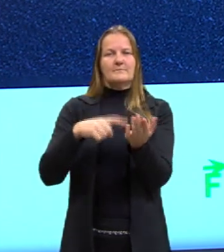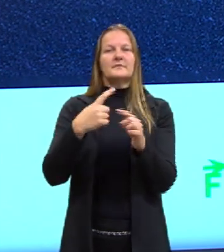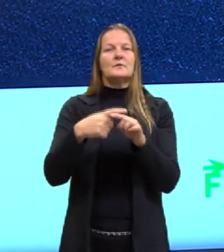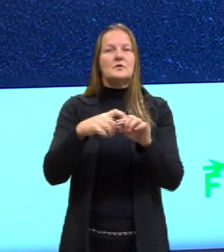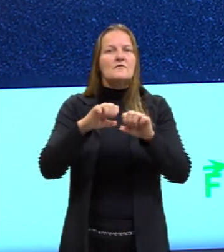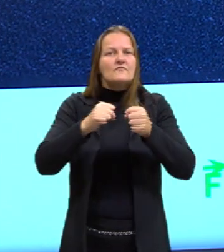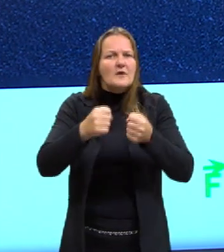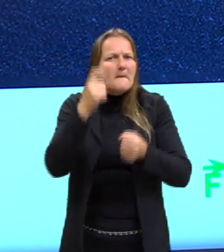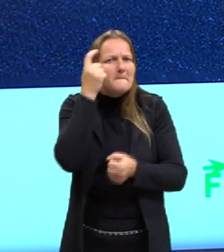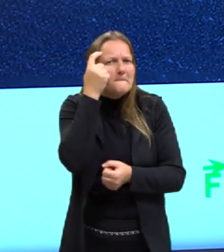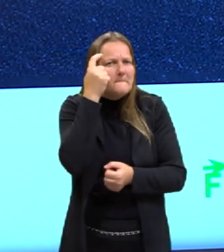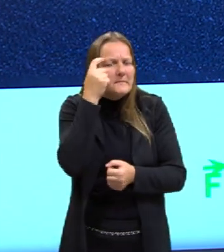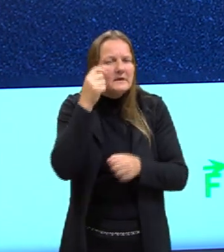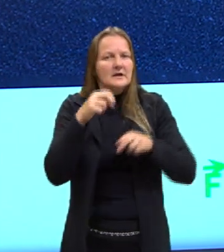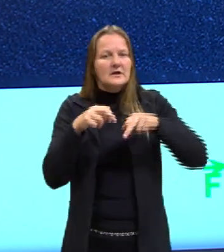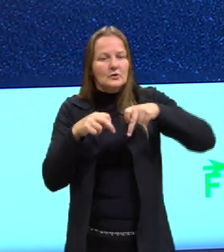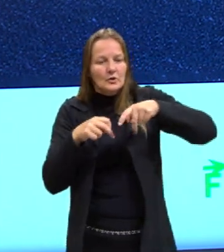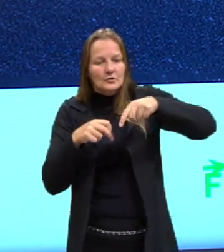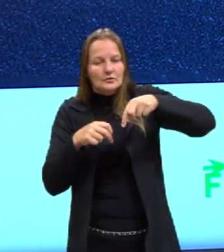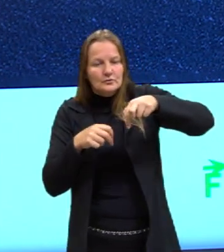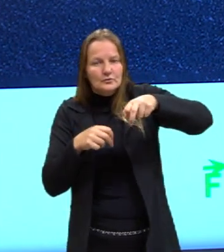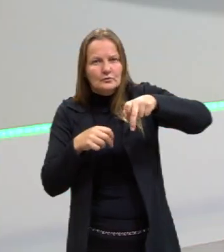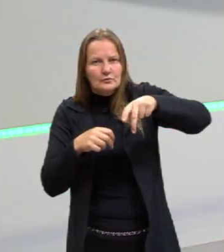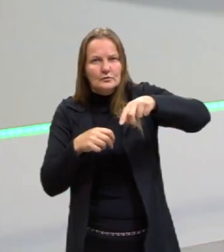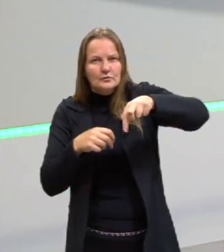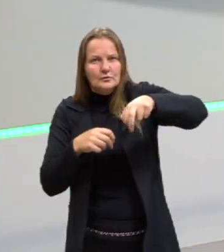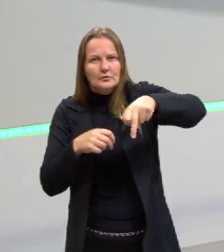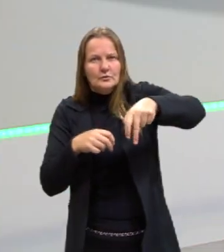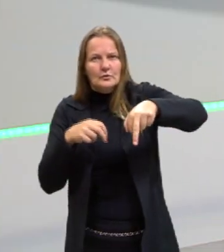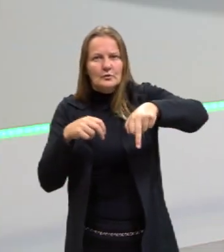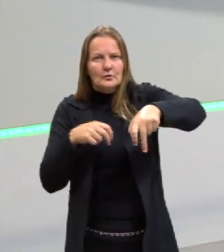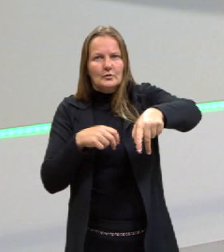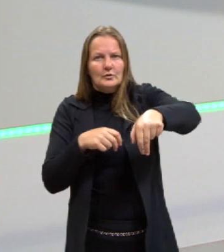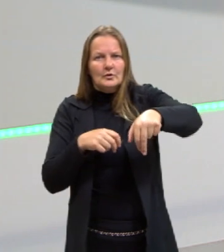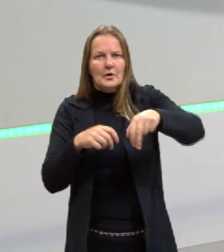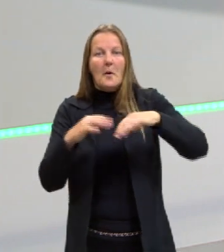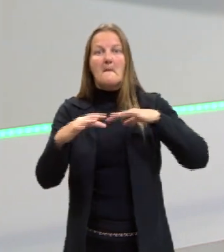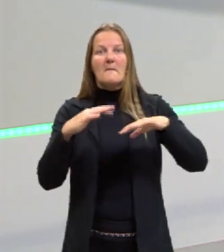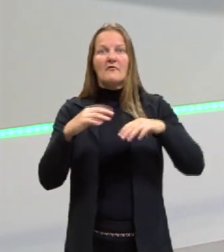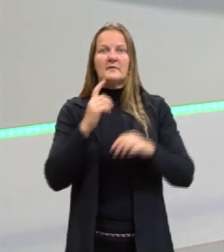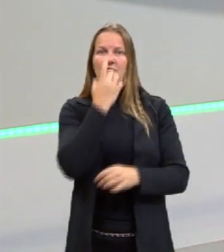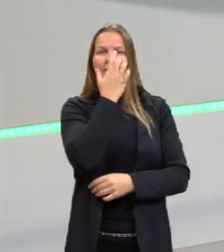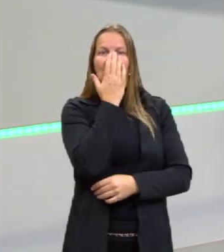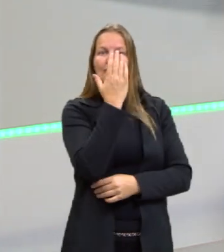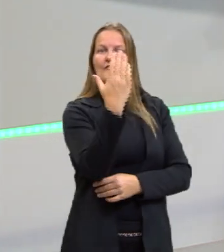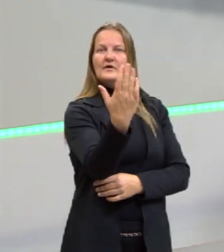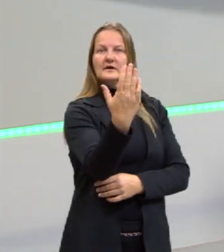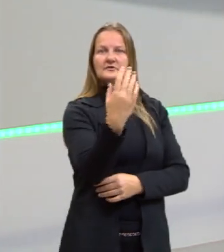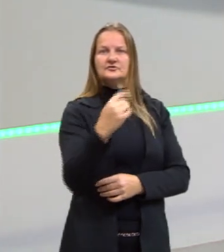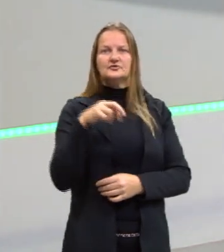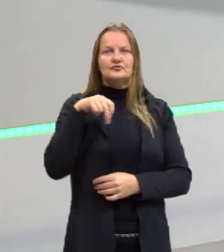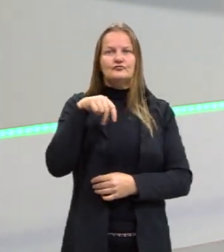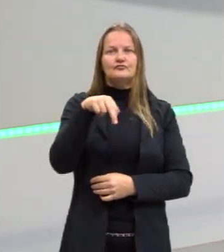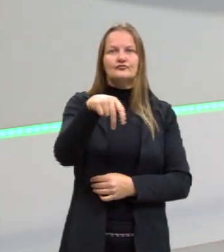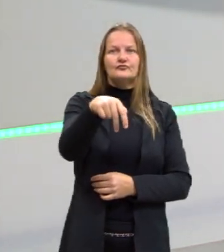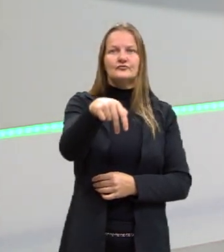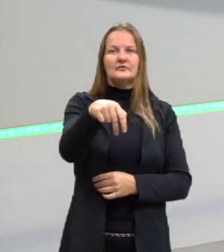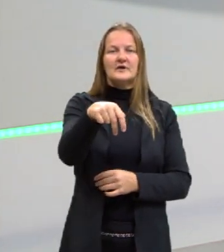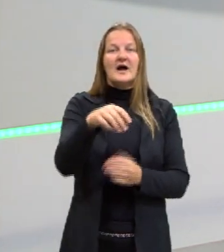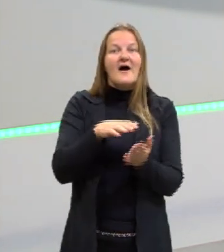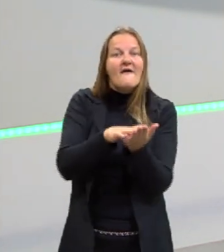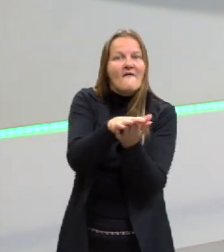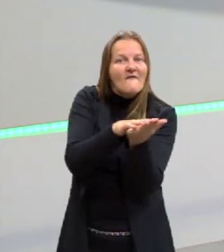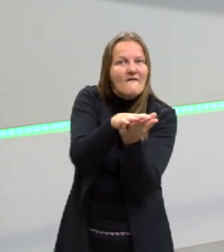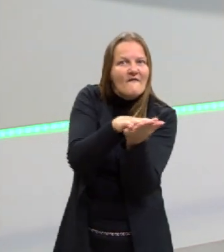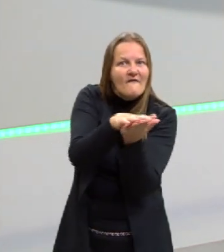vocês pensarem. Quando a gente caminha, apesar do nosso movimento estar indo para frente, eu estou andando, a minha força de atrito,